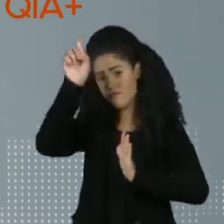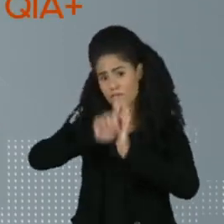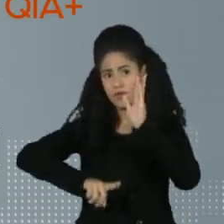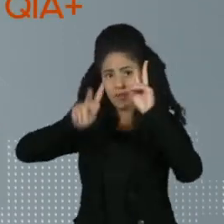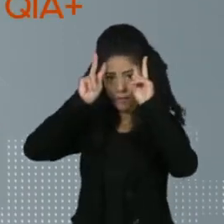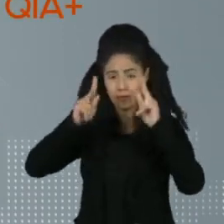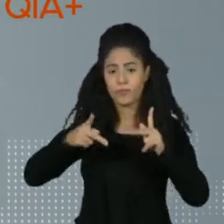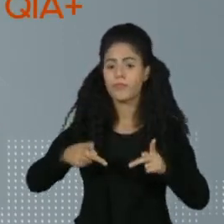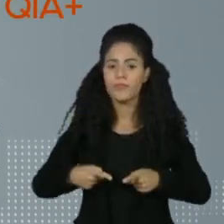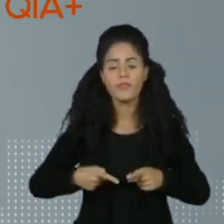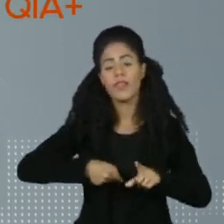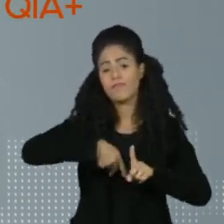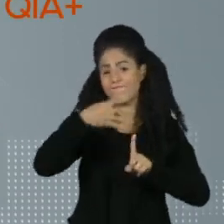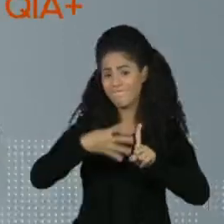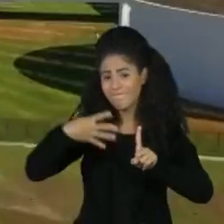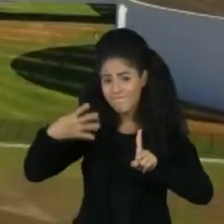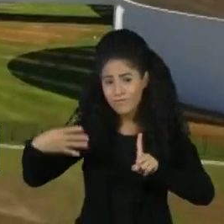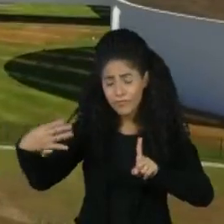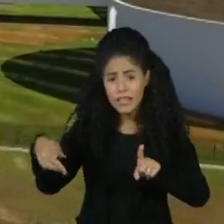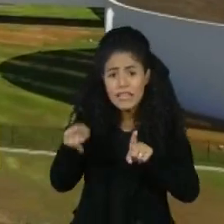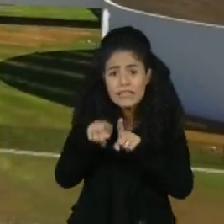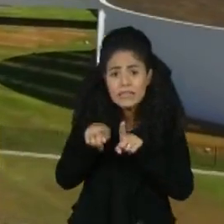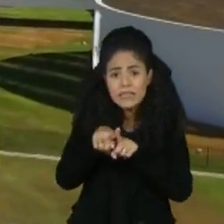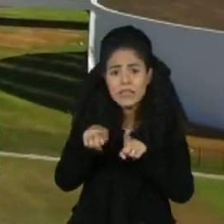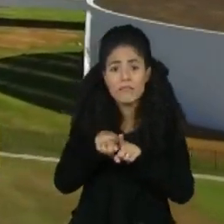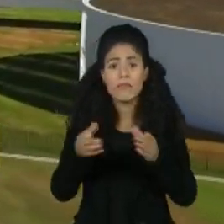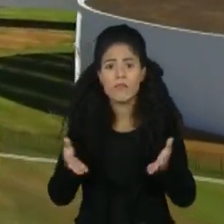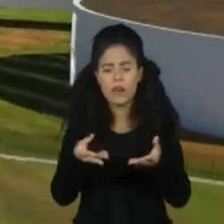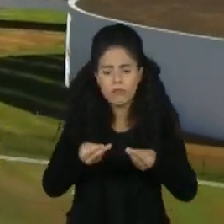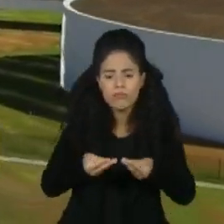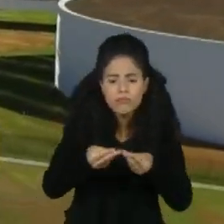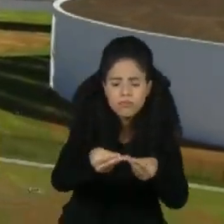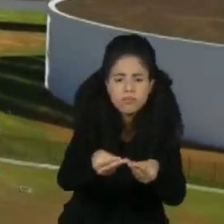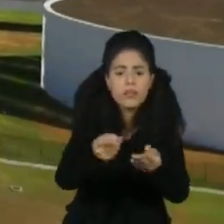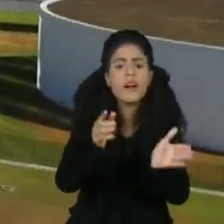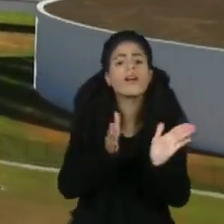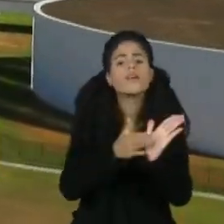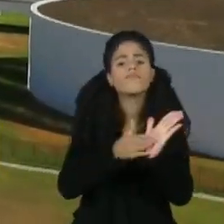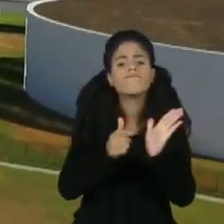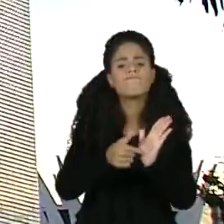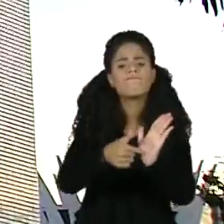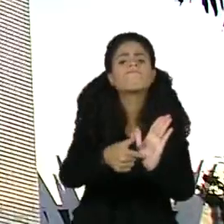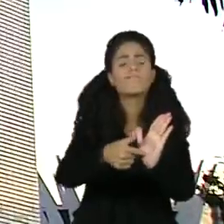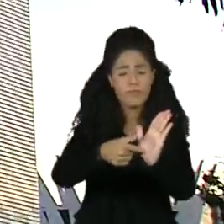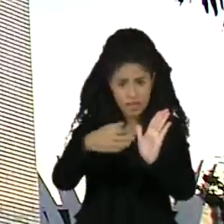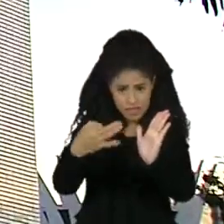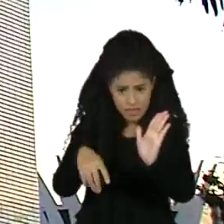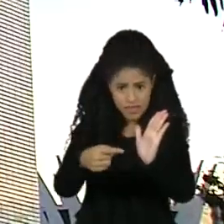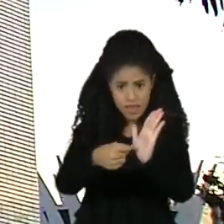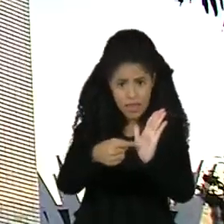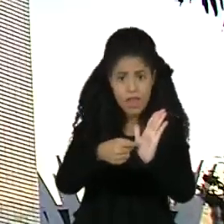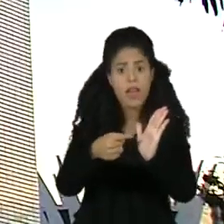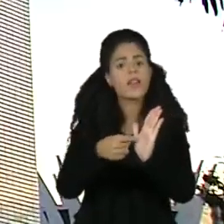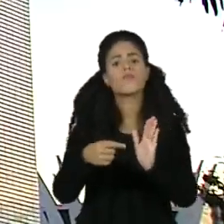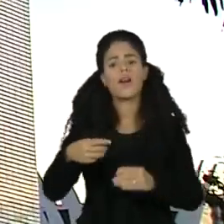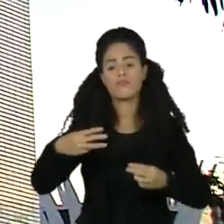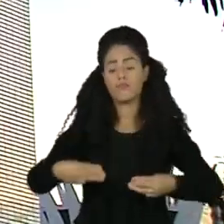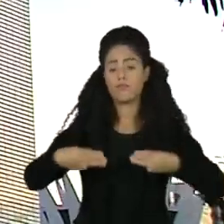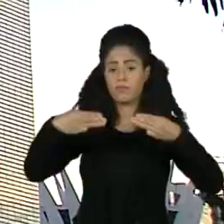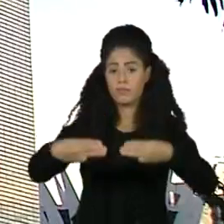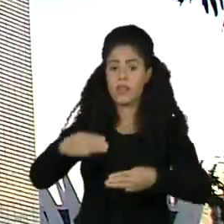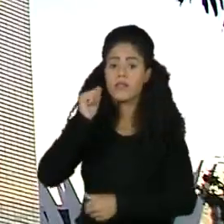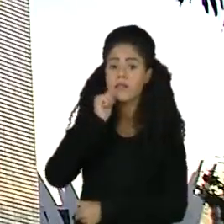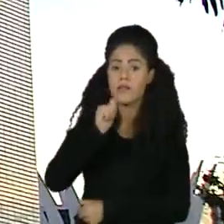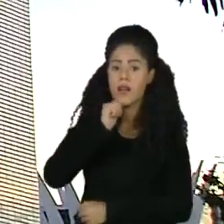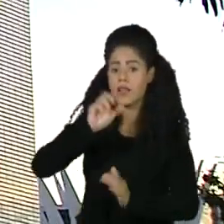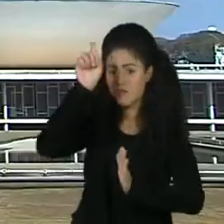LGBTQIA+. O relatório foi enviado para a Procuradoria-Geral da República, o Ministério da Mulher, da Família e